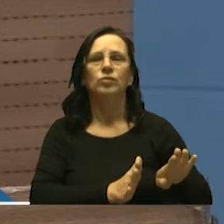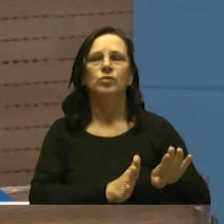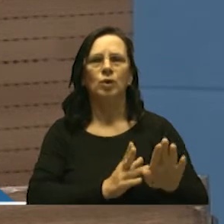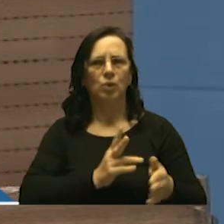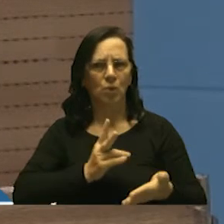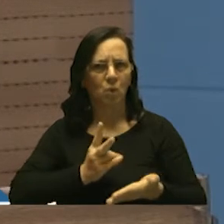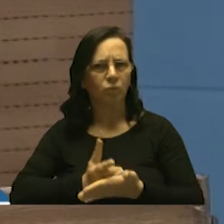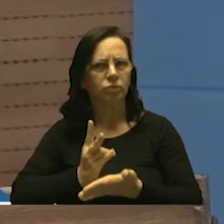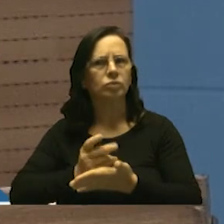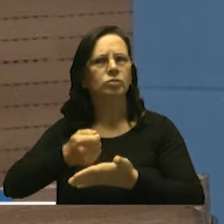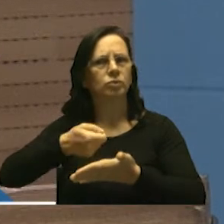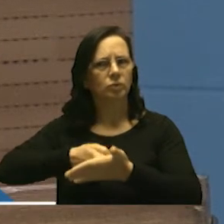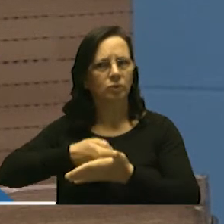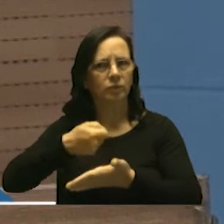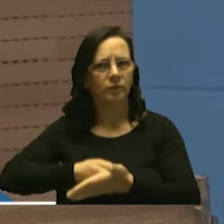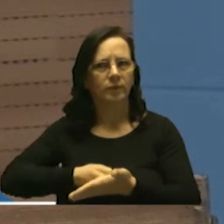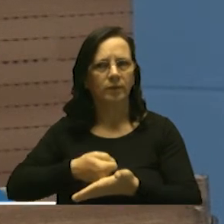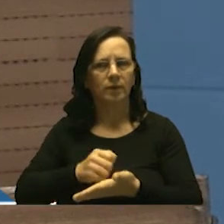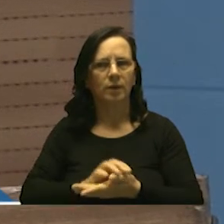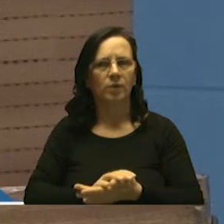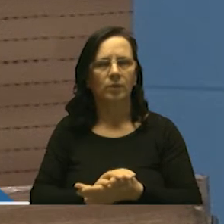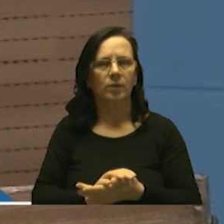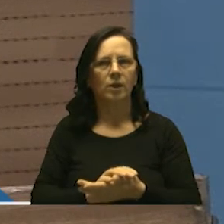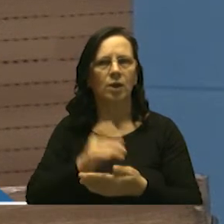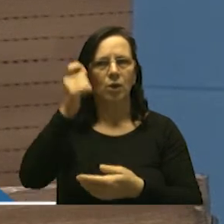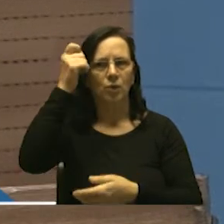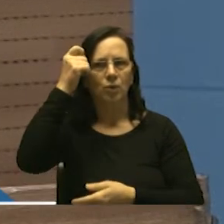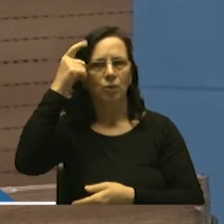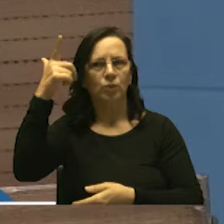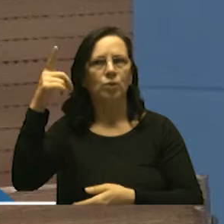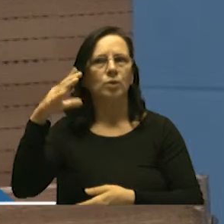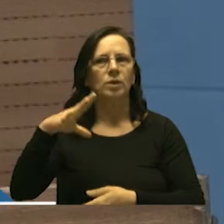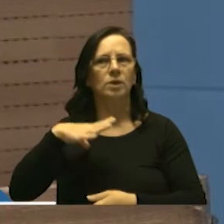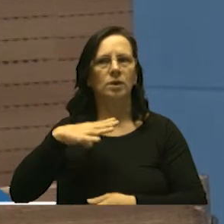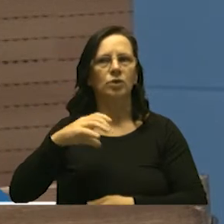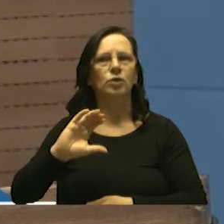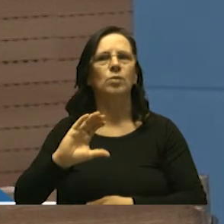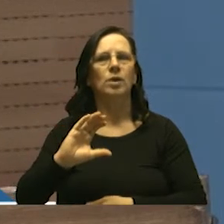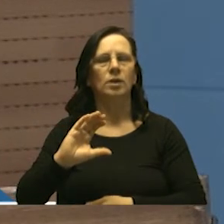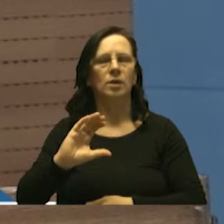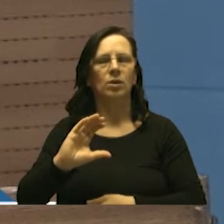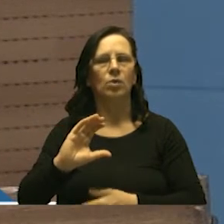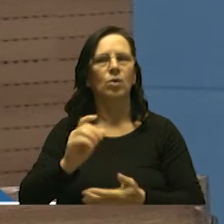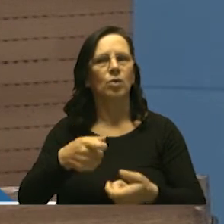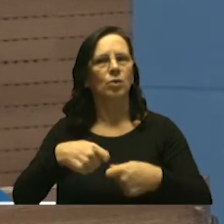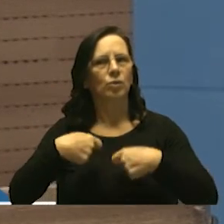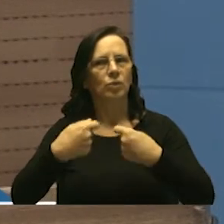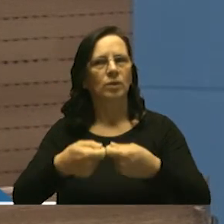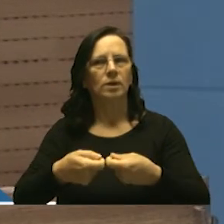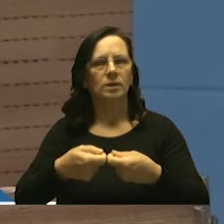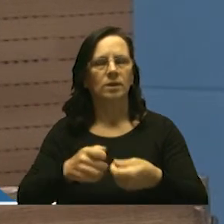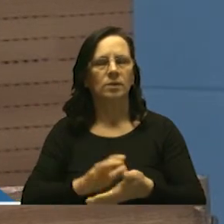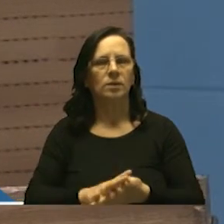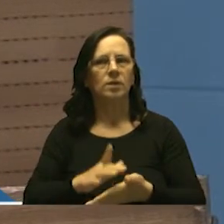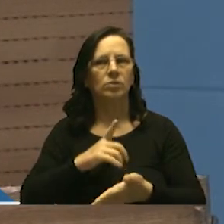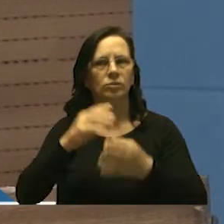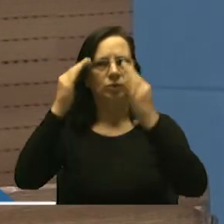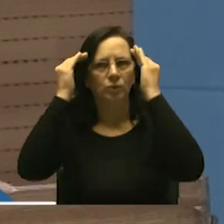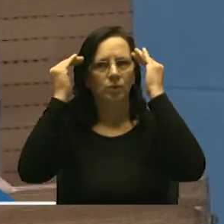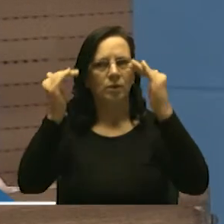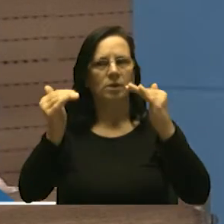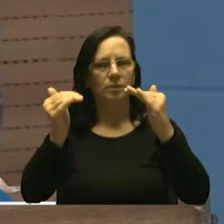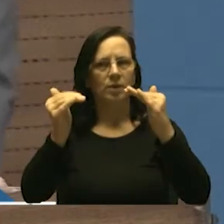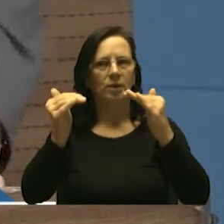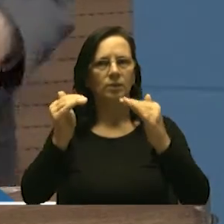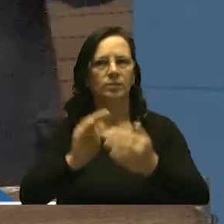continuaremos lutando para que a cultura de Cubatão receba o seu devido respeito. a